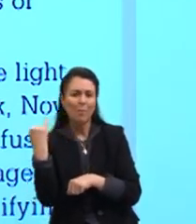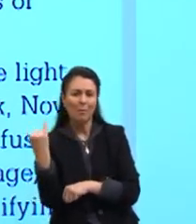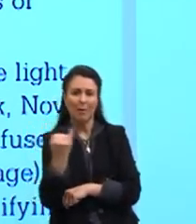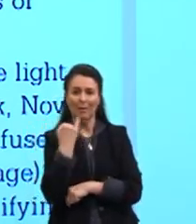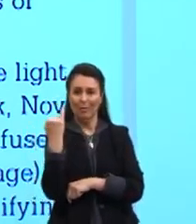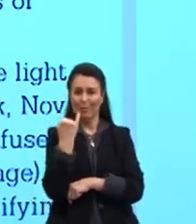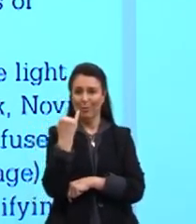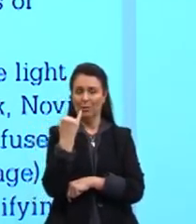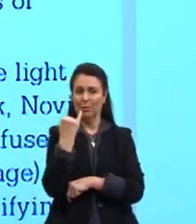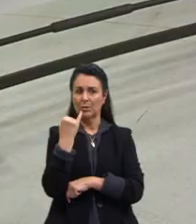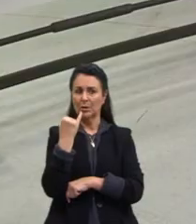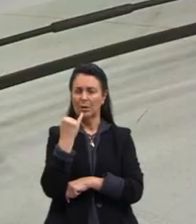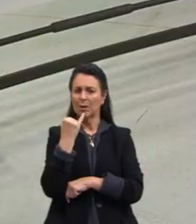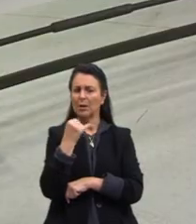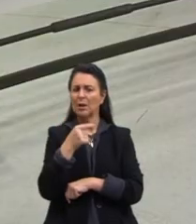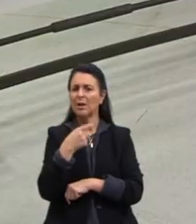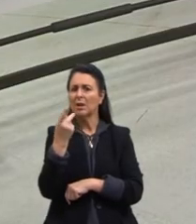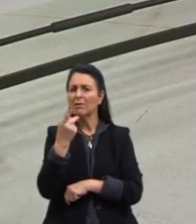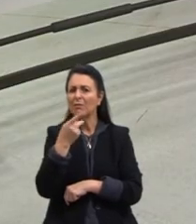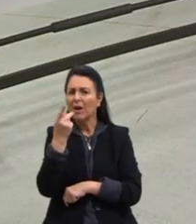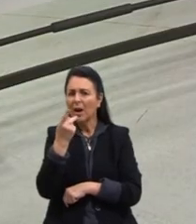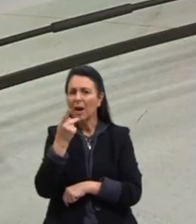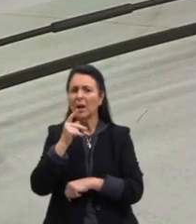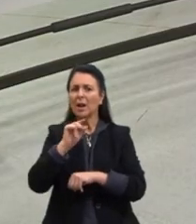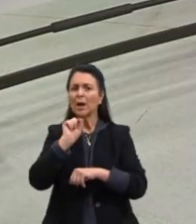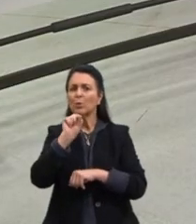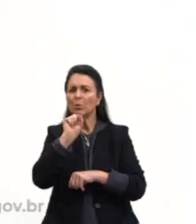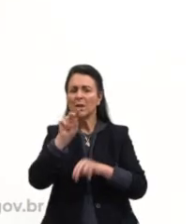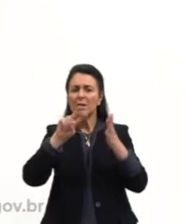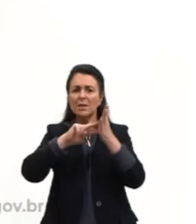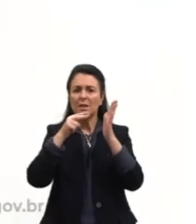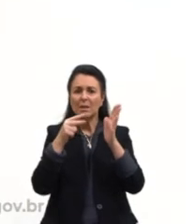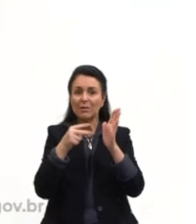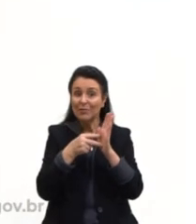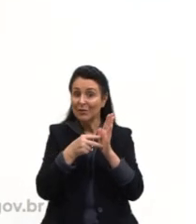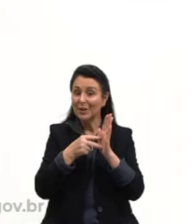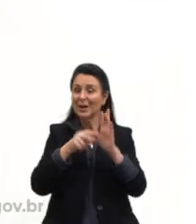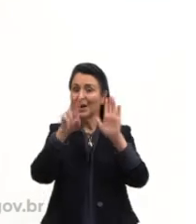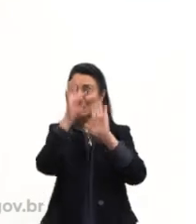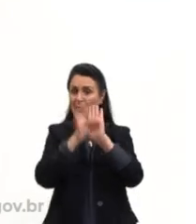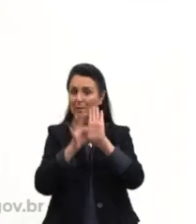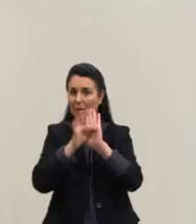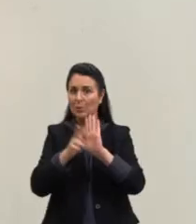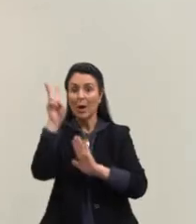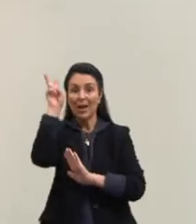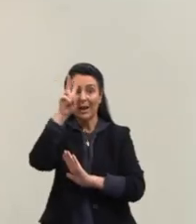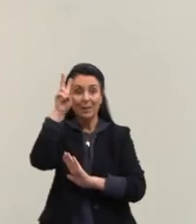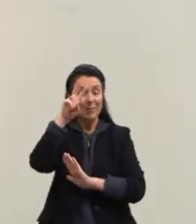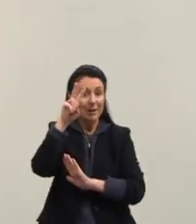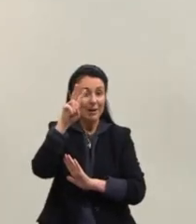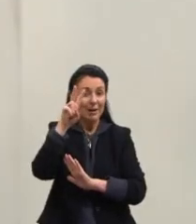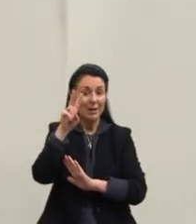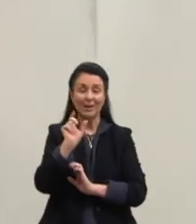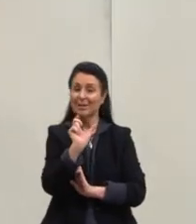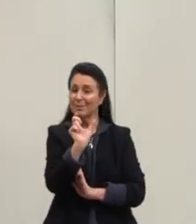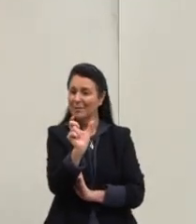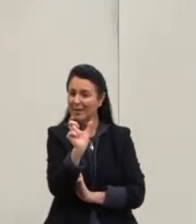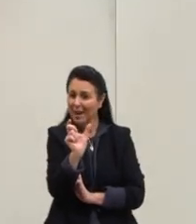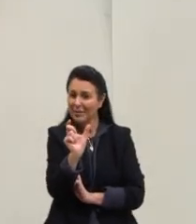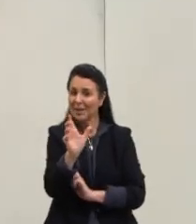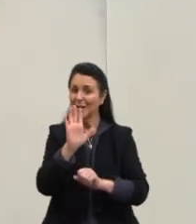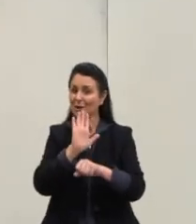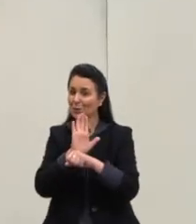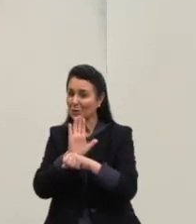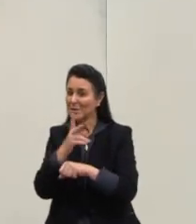para dizer sobre o que que fala o texto? Não esqueçam dos cognatos, né? O que são cognatos? Cognatos são aquelas palavras que nos ajudam, que são